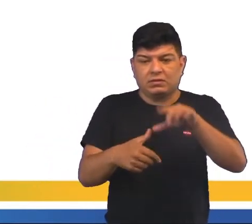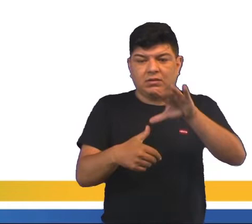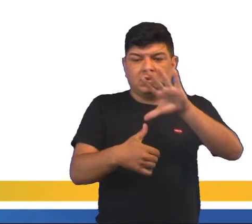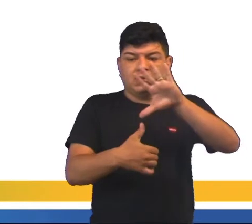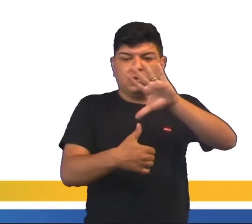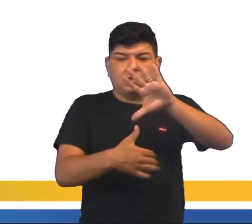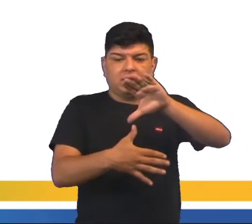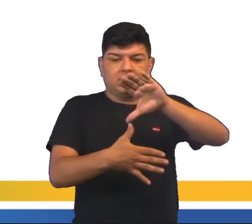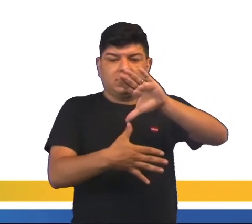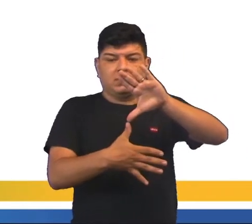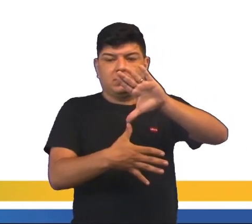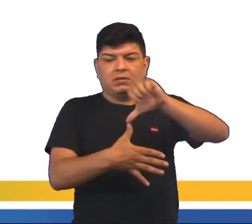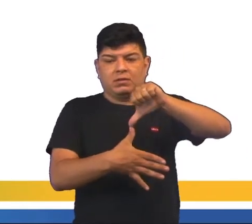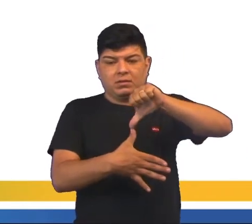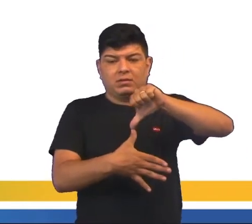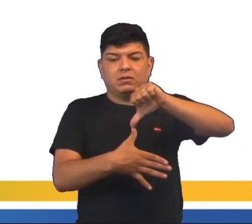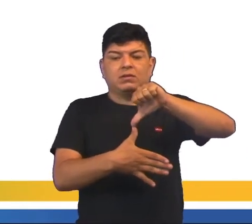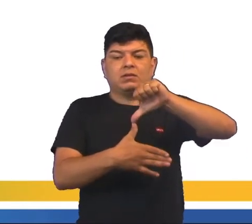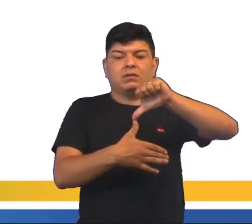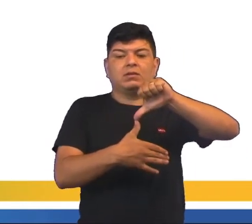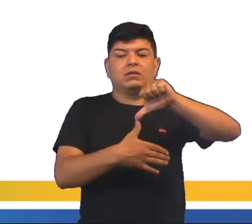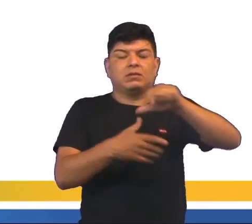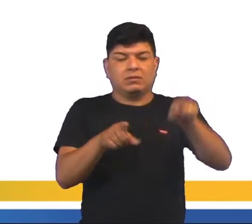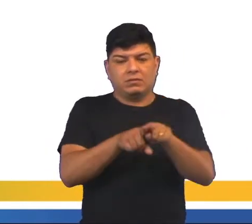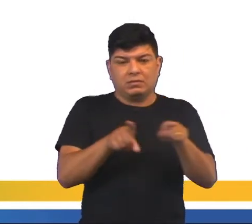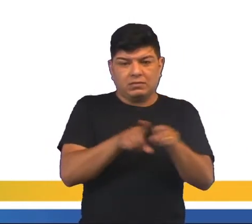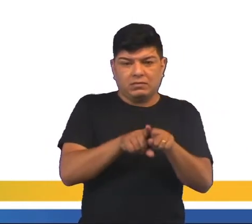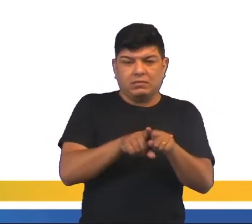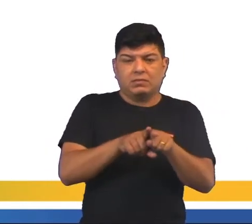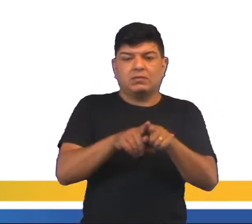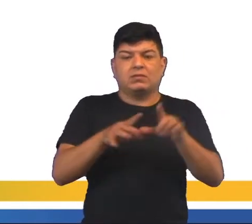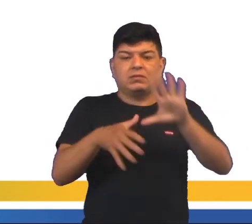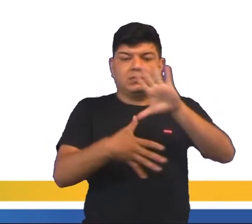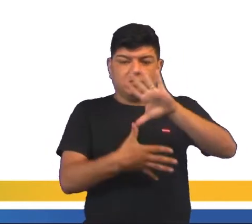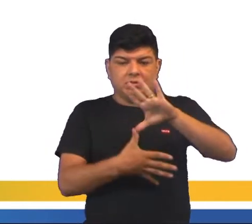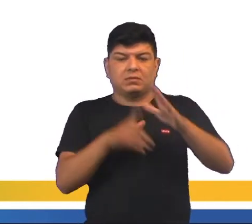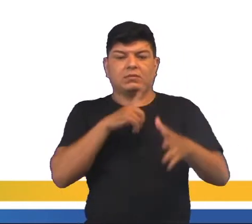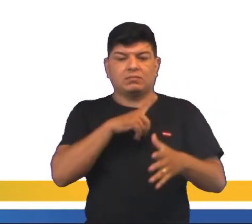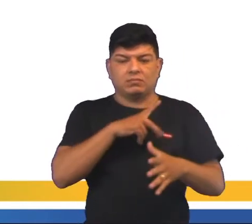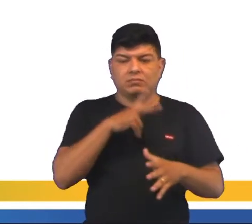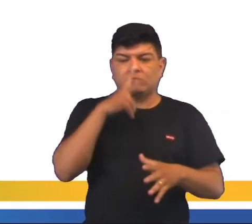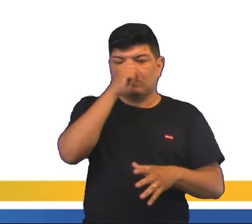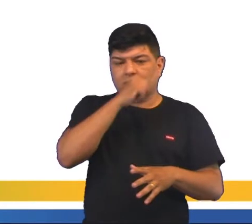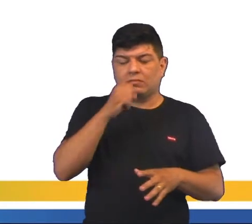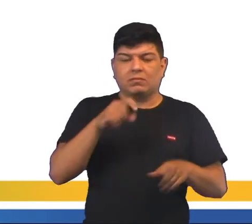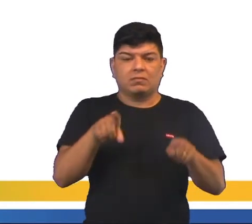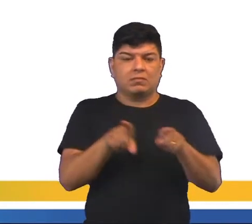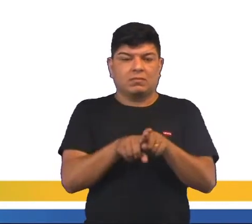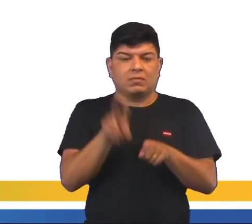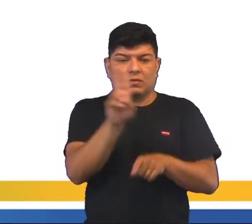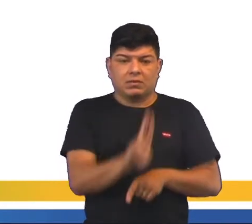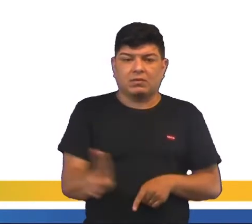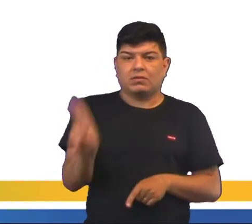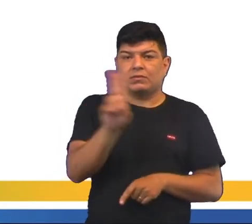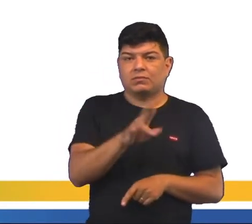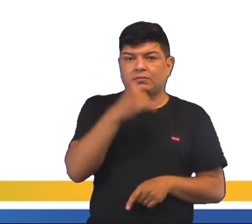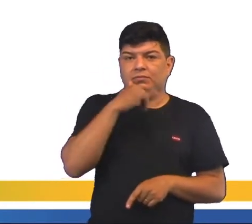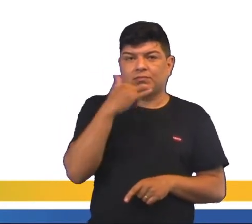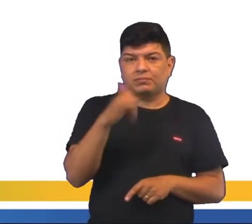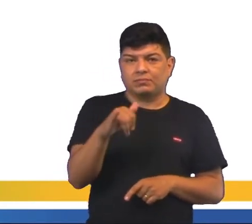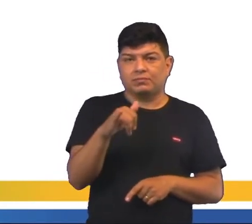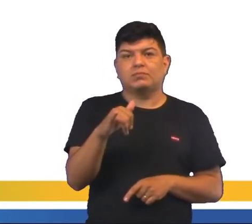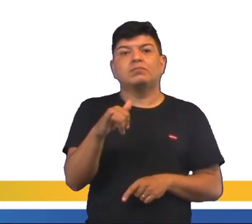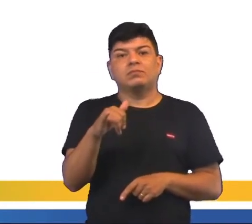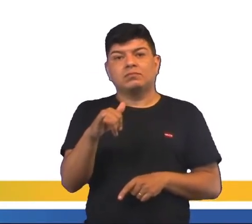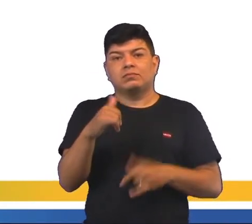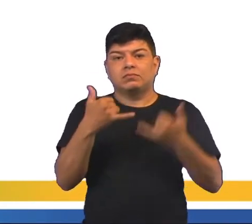Norte como na América Latina, possuem grandes bacias hidrográficas, que é um grande potencial para uso de energia